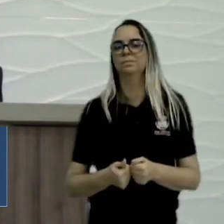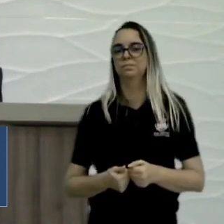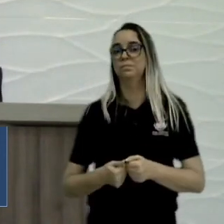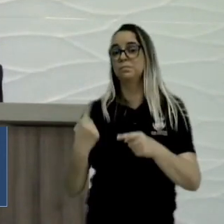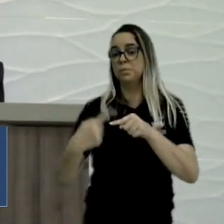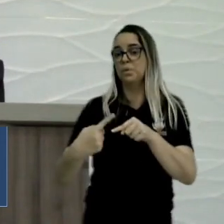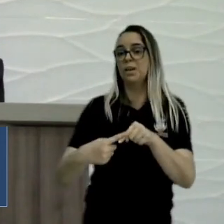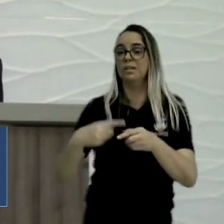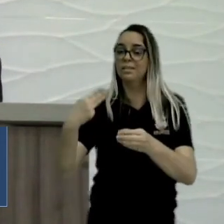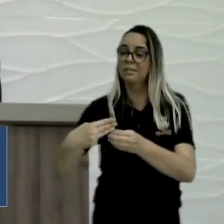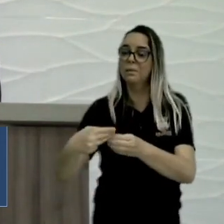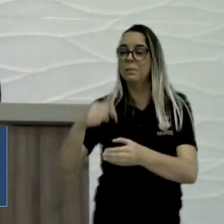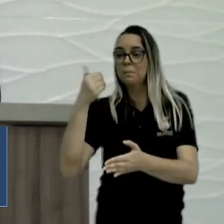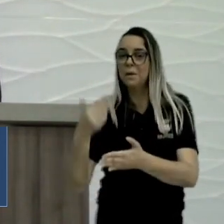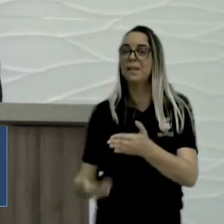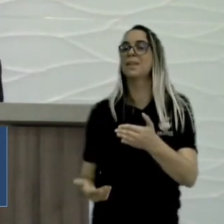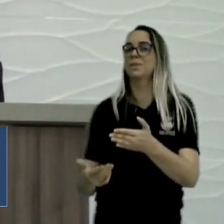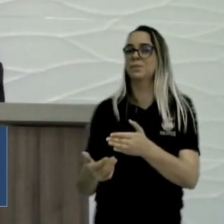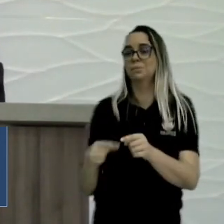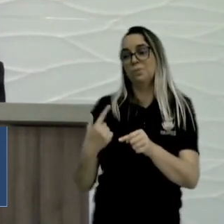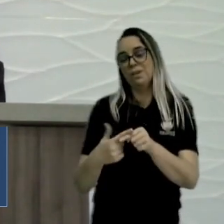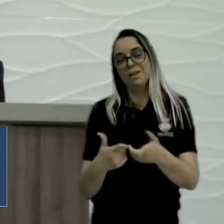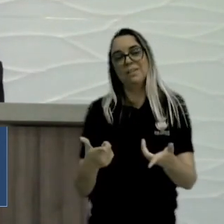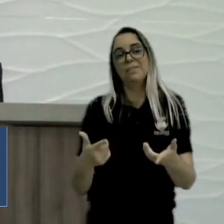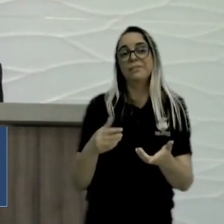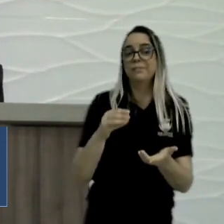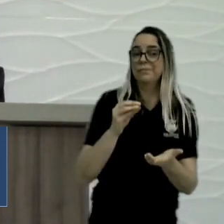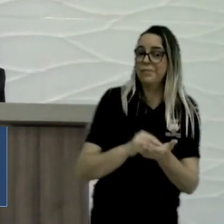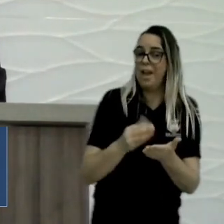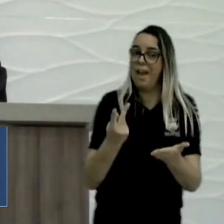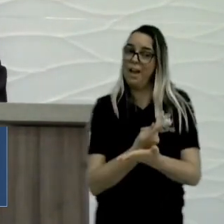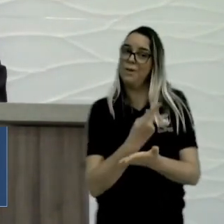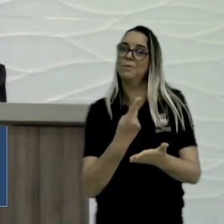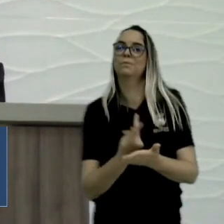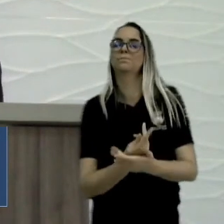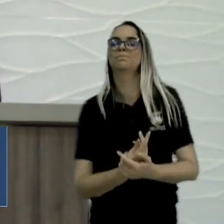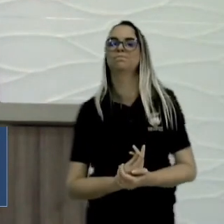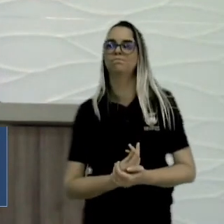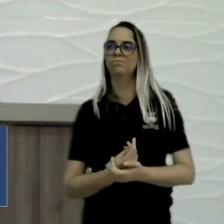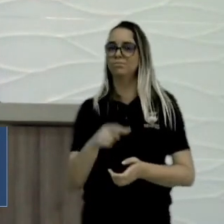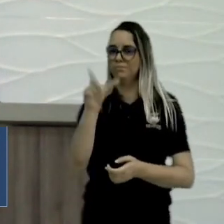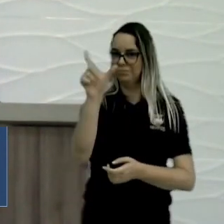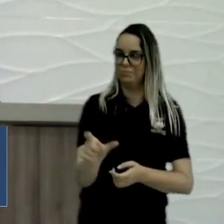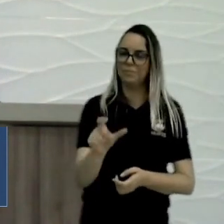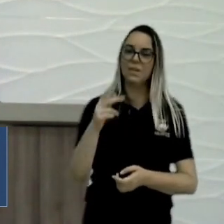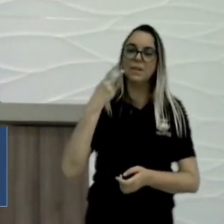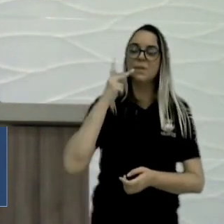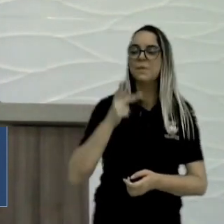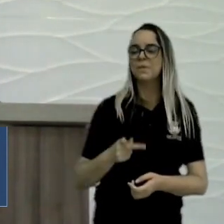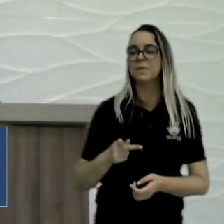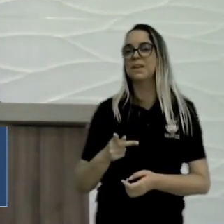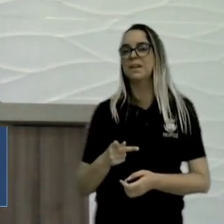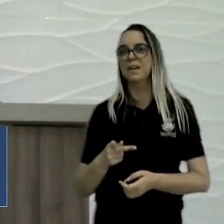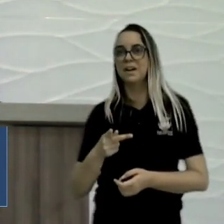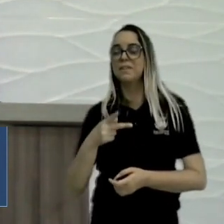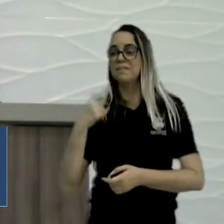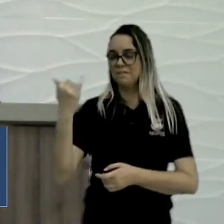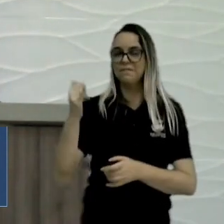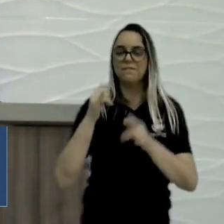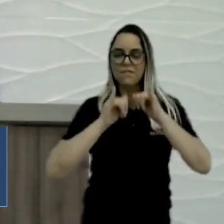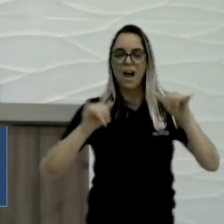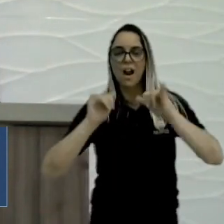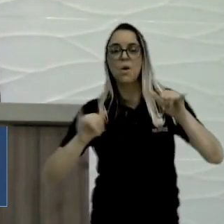município perdeu por negligência, repito aqui, vereador Pezinho disse que o secretário de Agricultura na época ia me